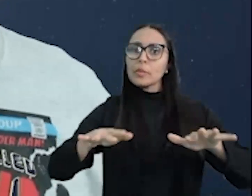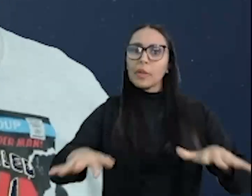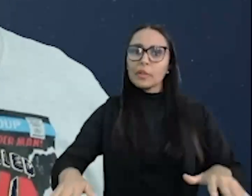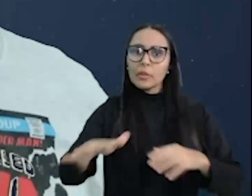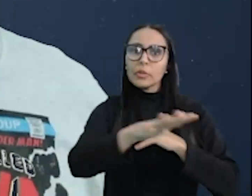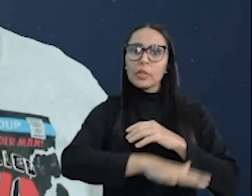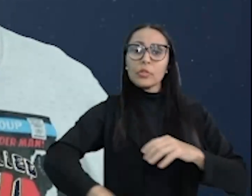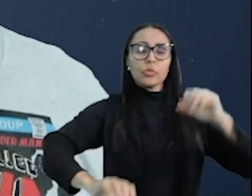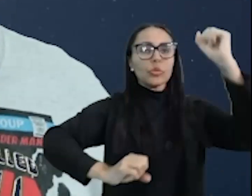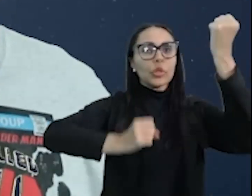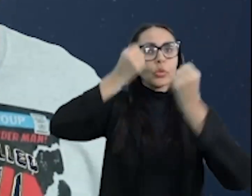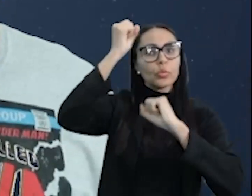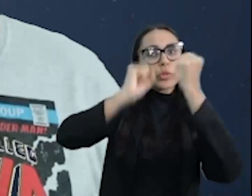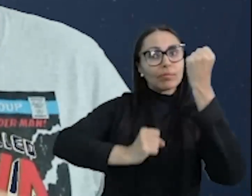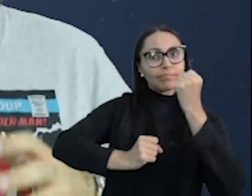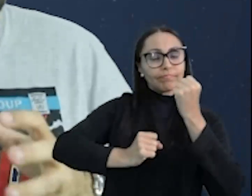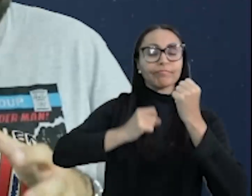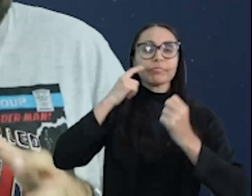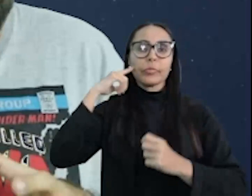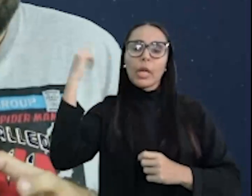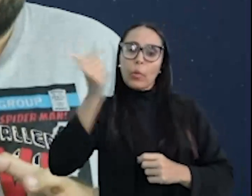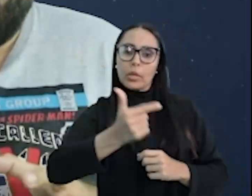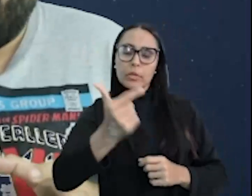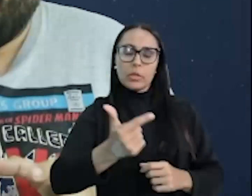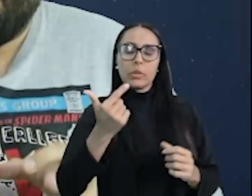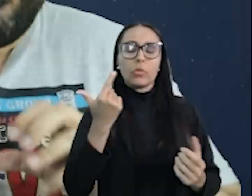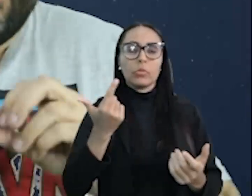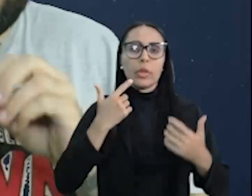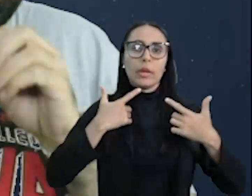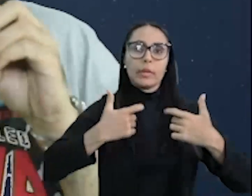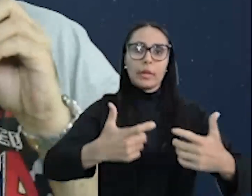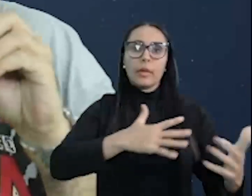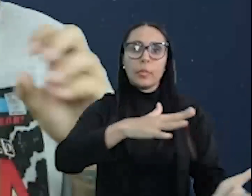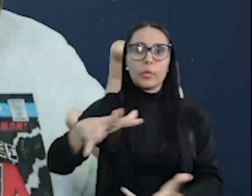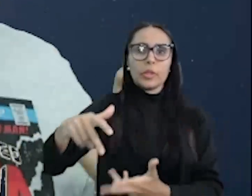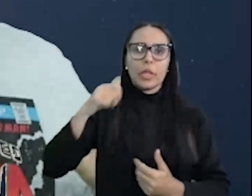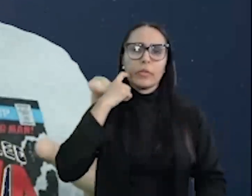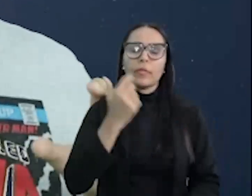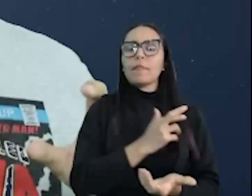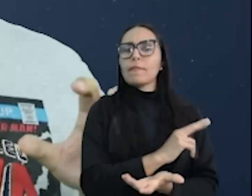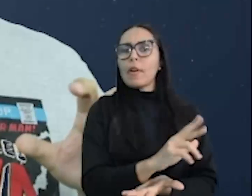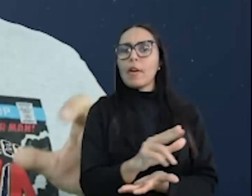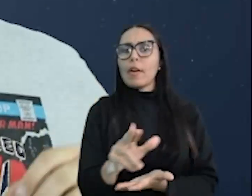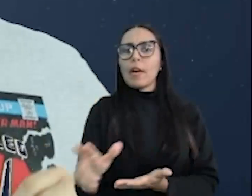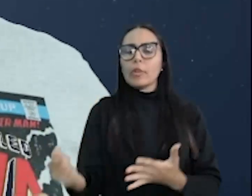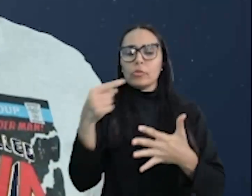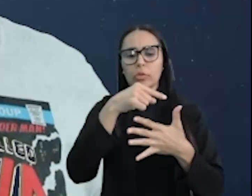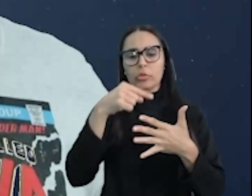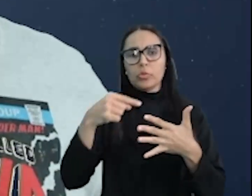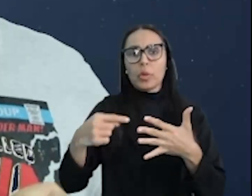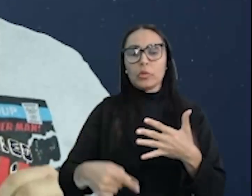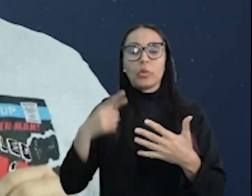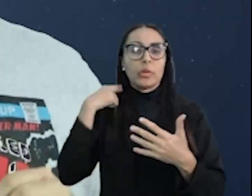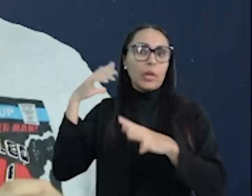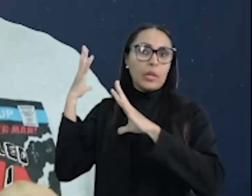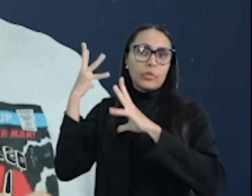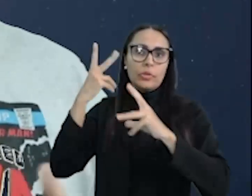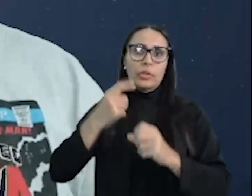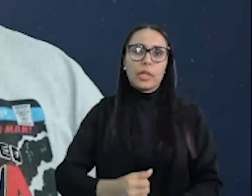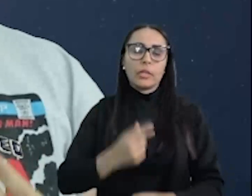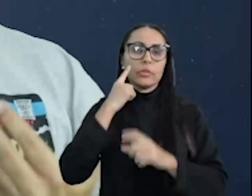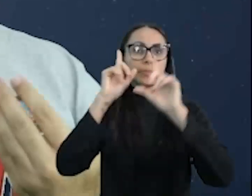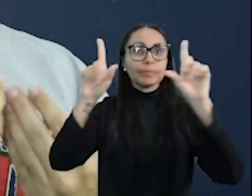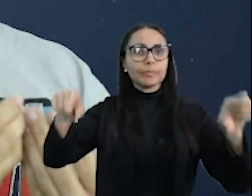parques industriais. A Segunda Guerra Mundial foi, em diversos aspectos, o resultado de